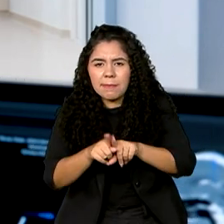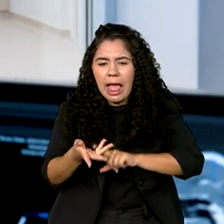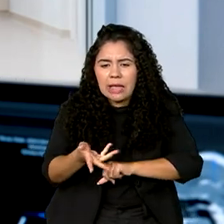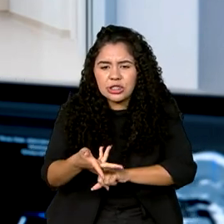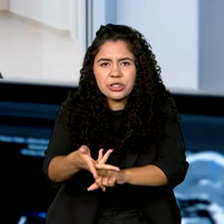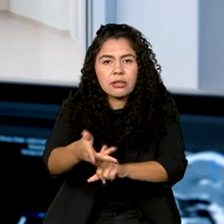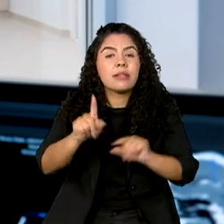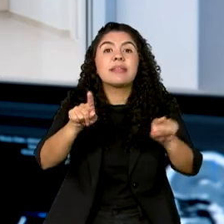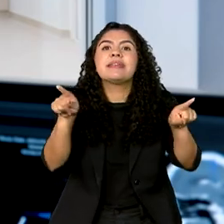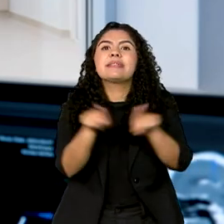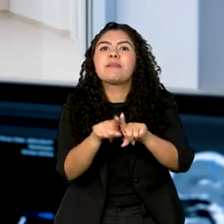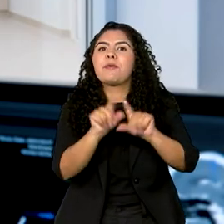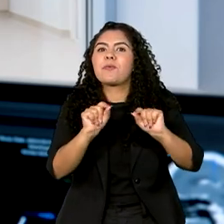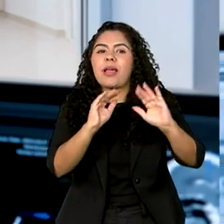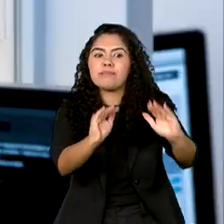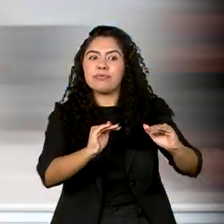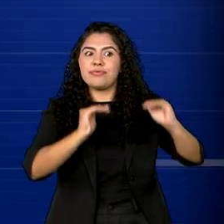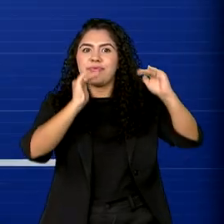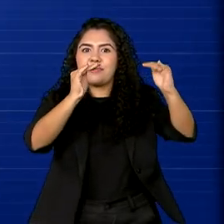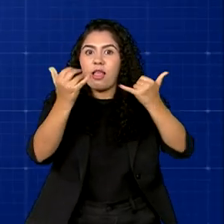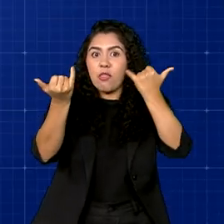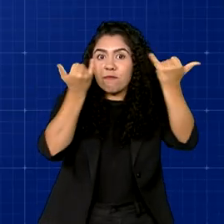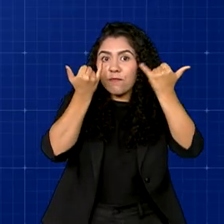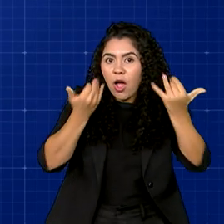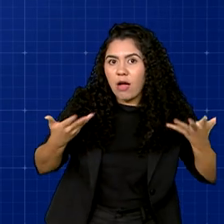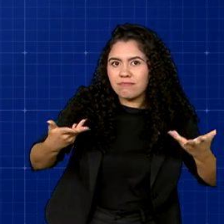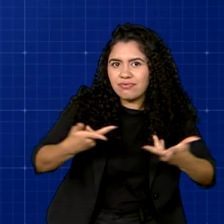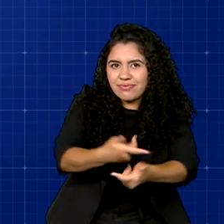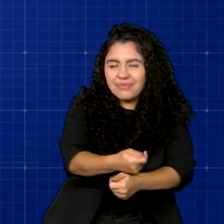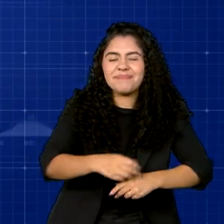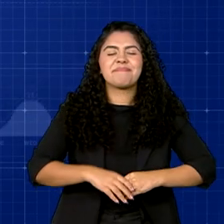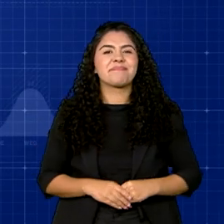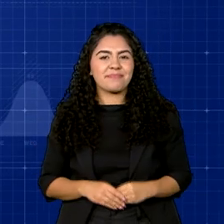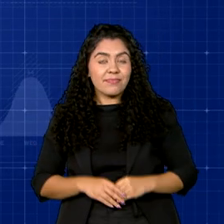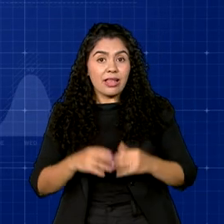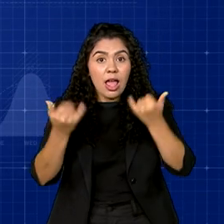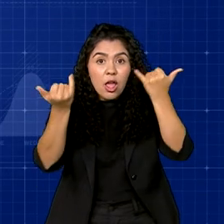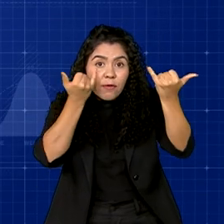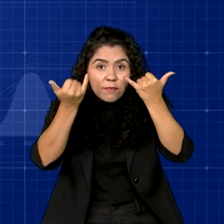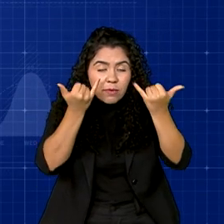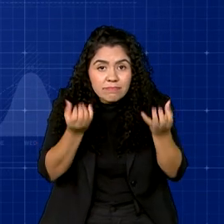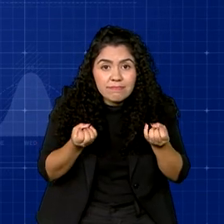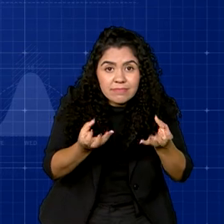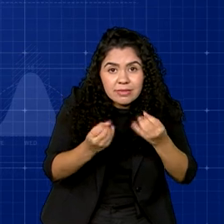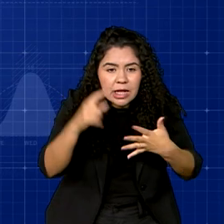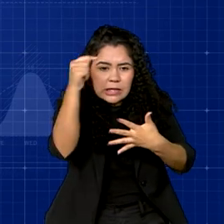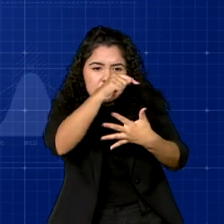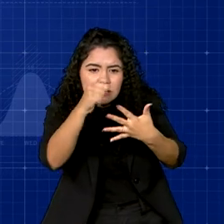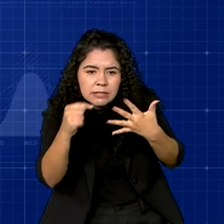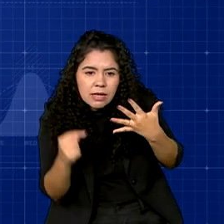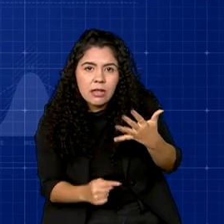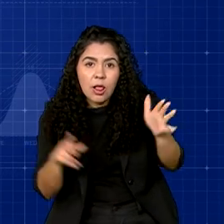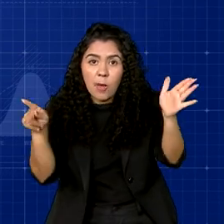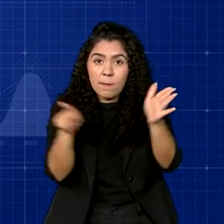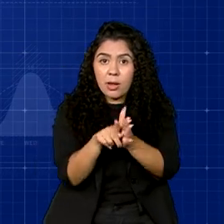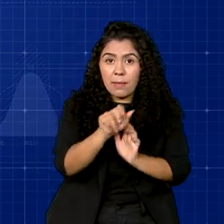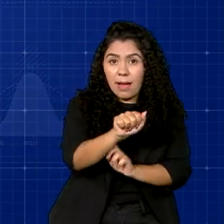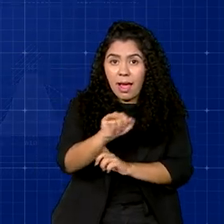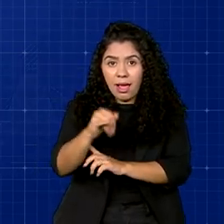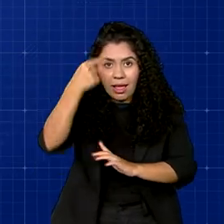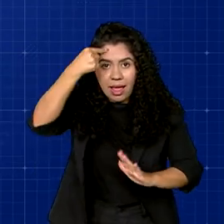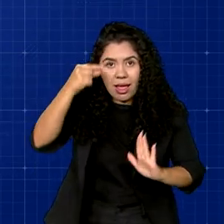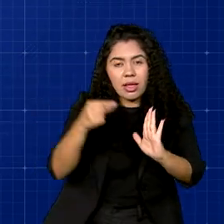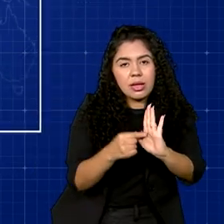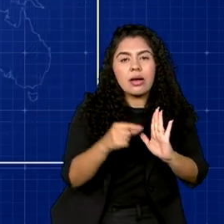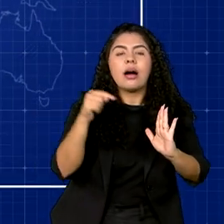a ver também com a soberania de dados. Hoje, os dados que subsidiam as plataformas de inteligência artificial estão